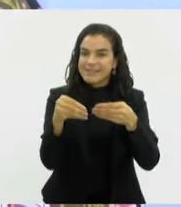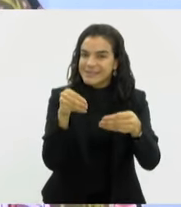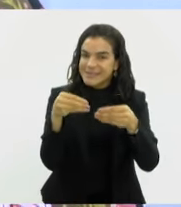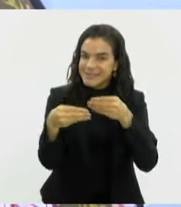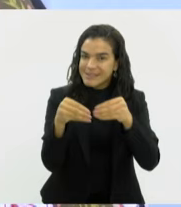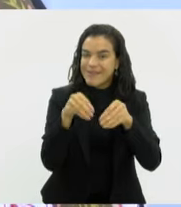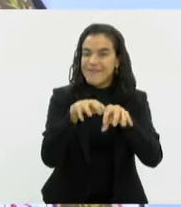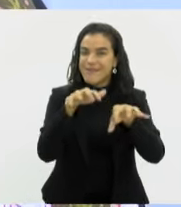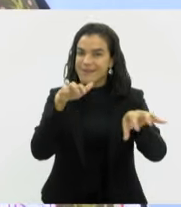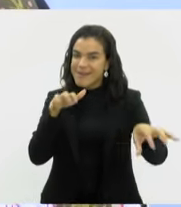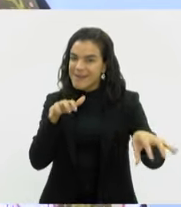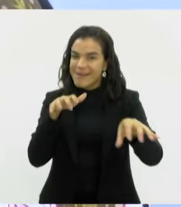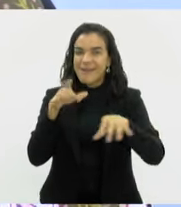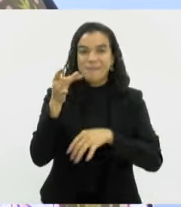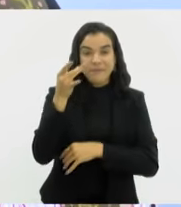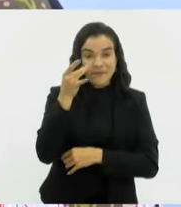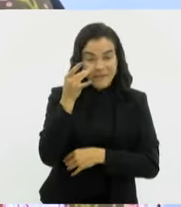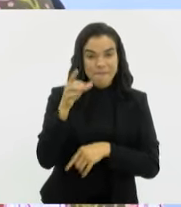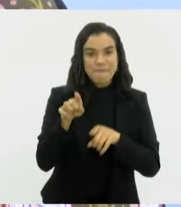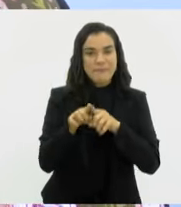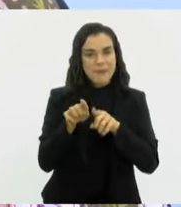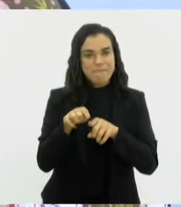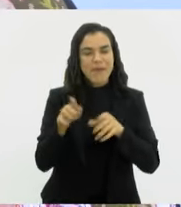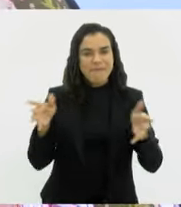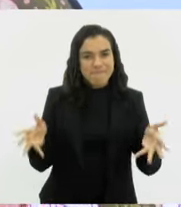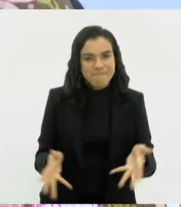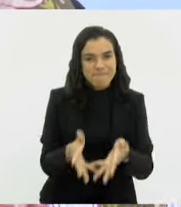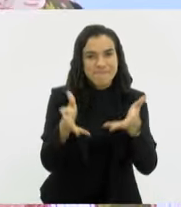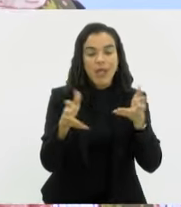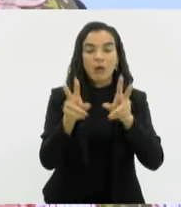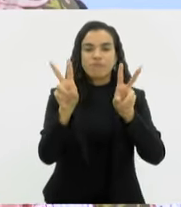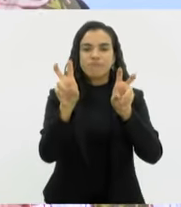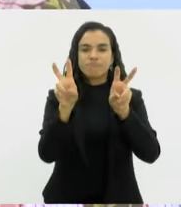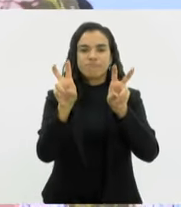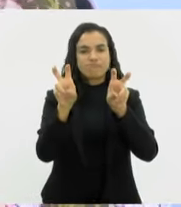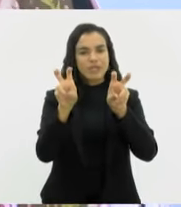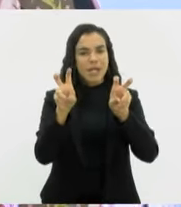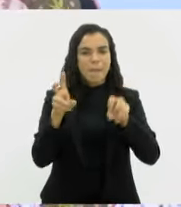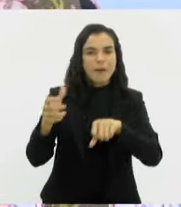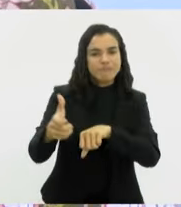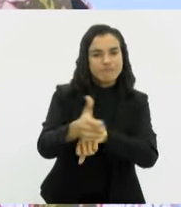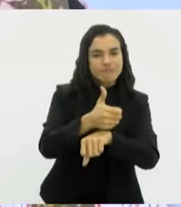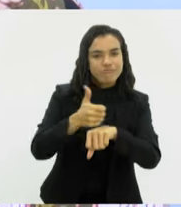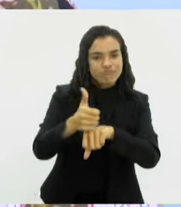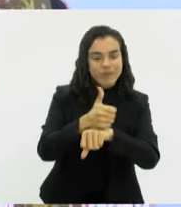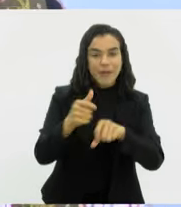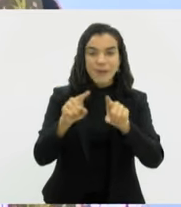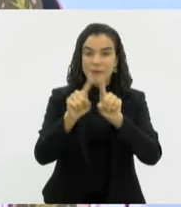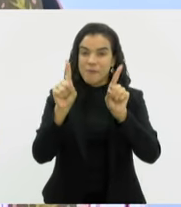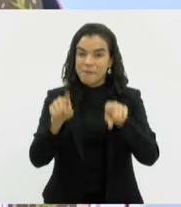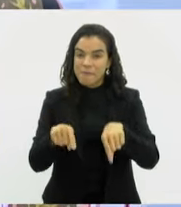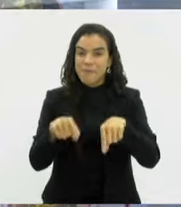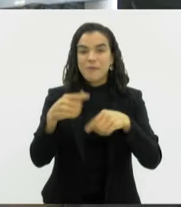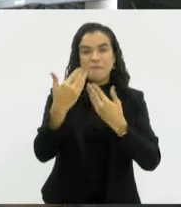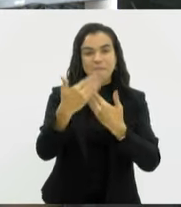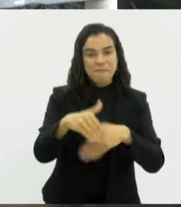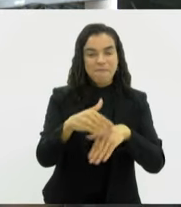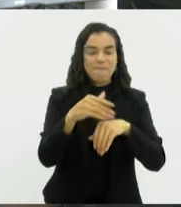estamos investindo cada vez mais nesse tema como um tema central da qualificação dos profissionais do Legislativo.